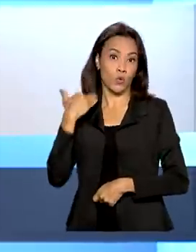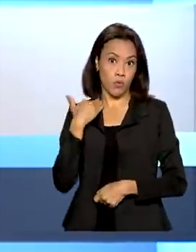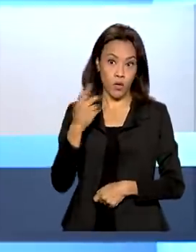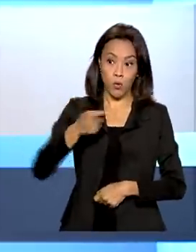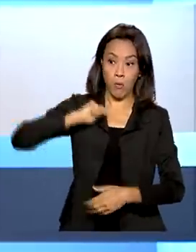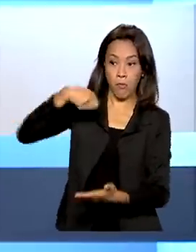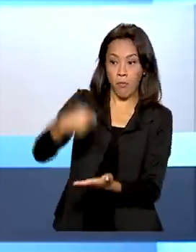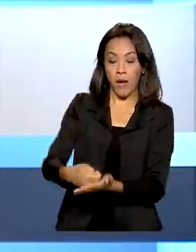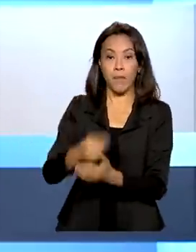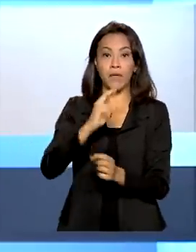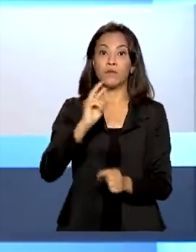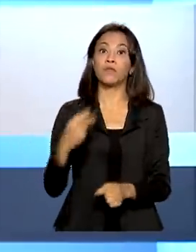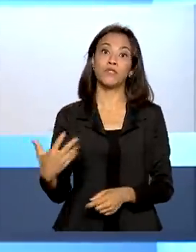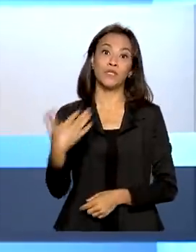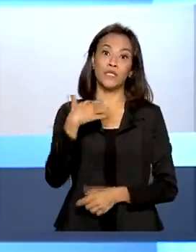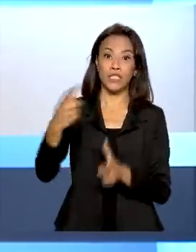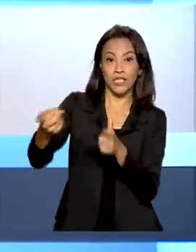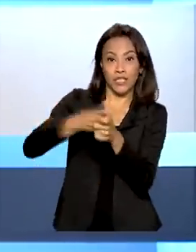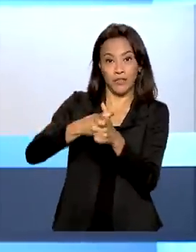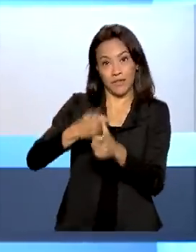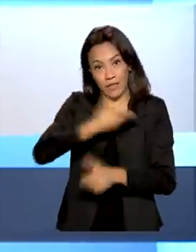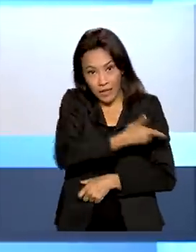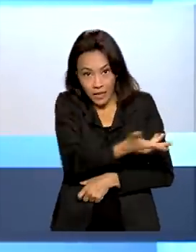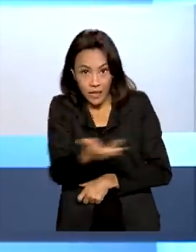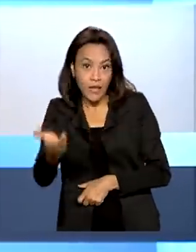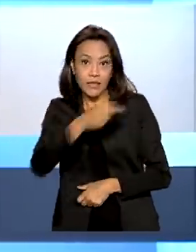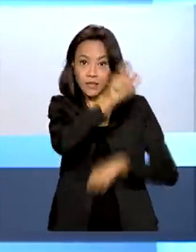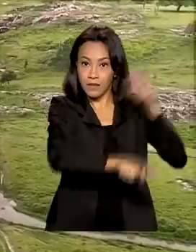de dívidas dos produtores prejudicados.